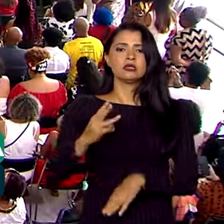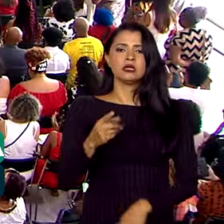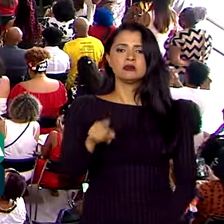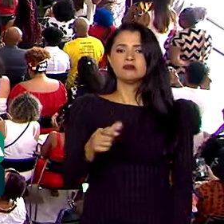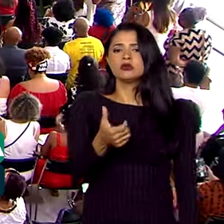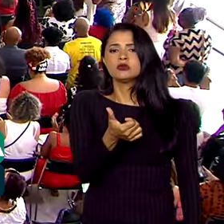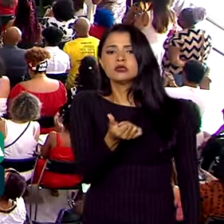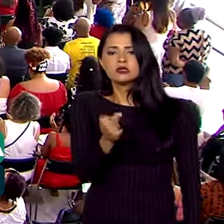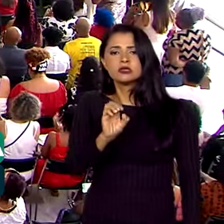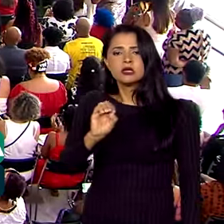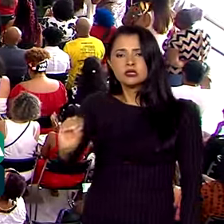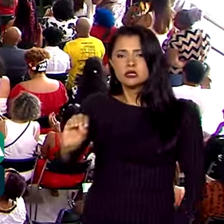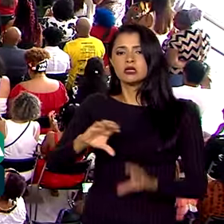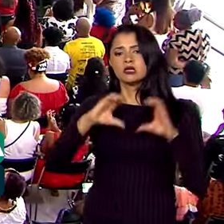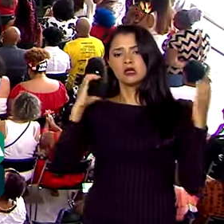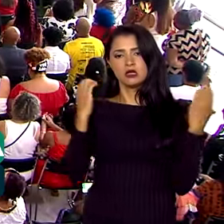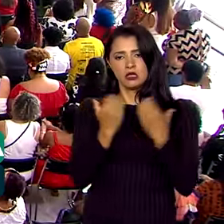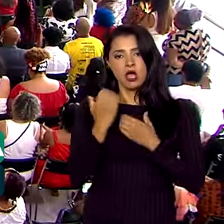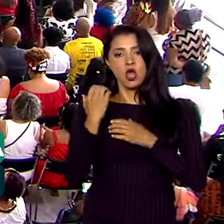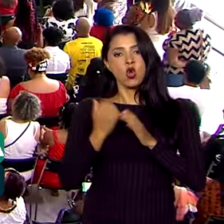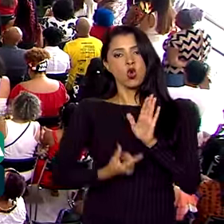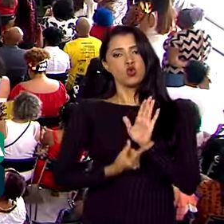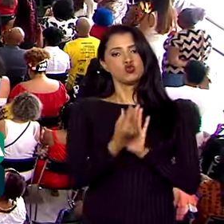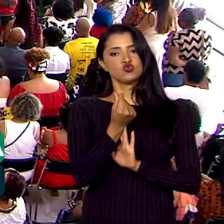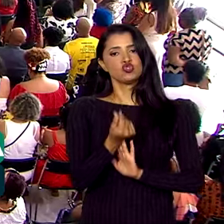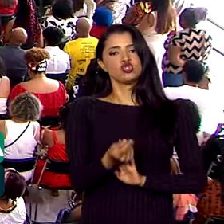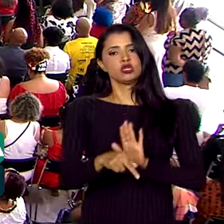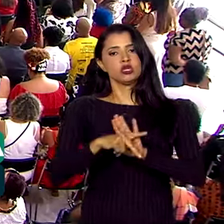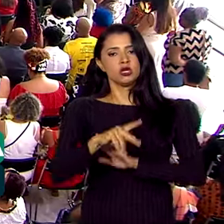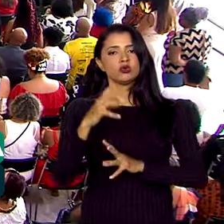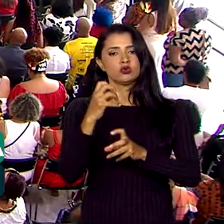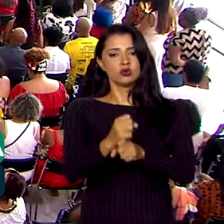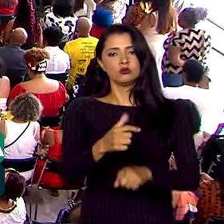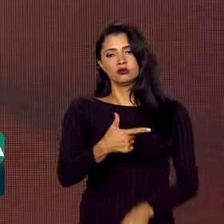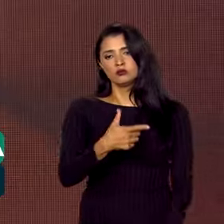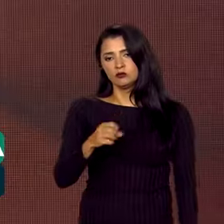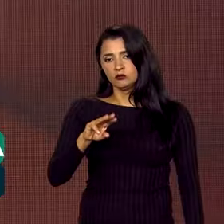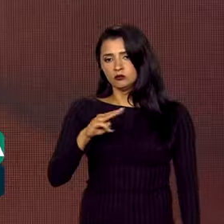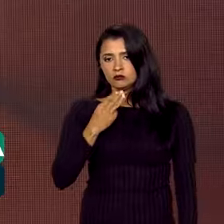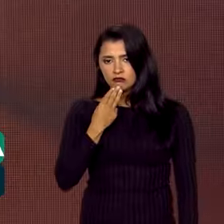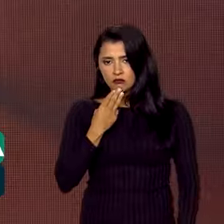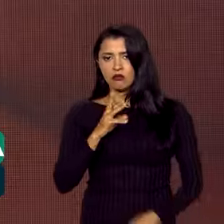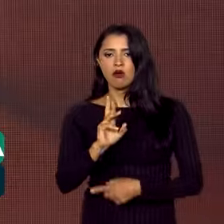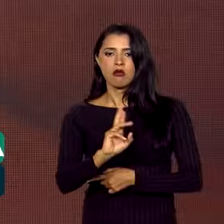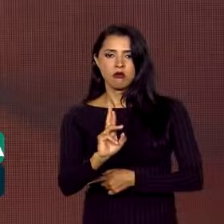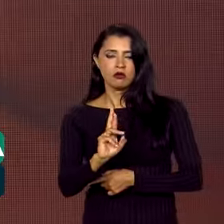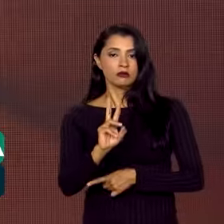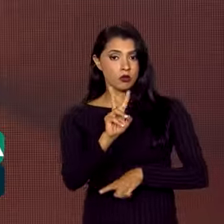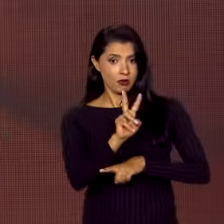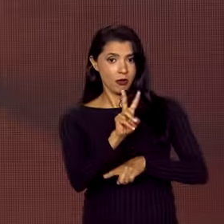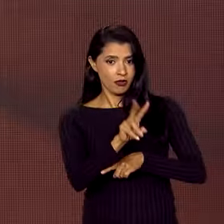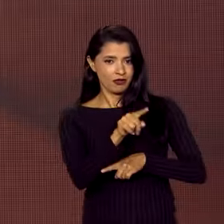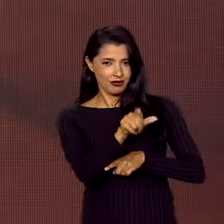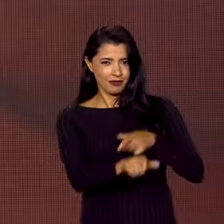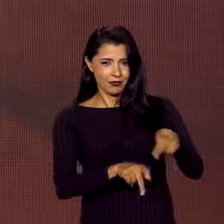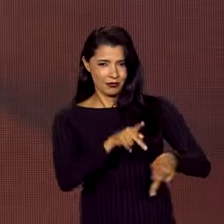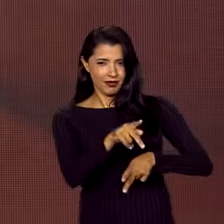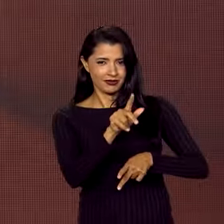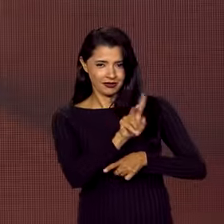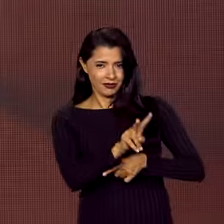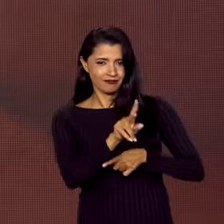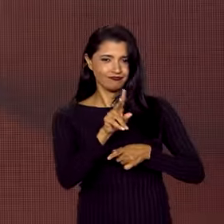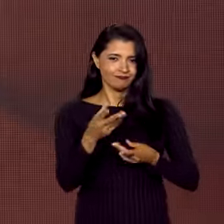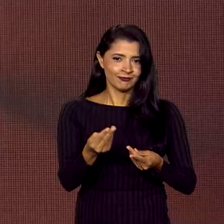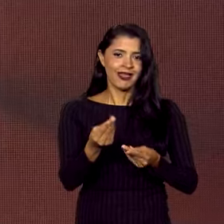comunidades, com um orçamento previsto de 20 milhões de reais. Proteger a população quilombola é proteger